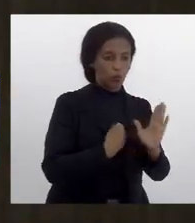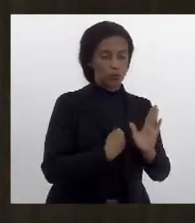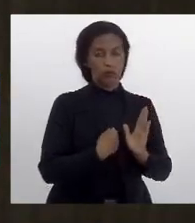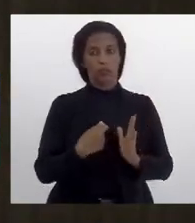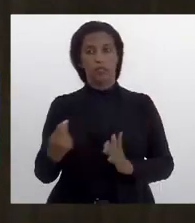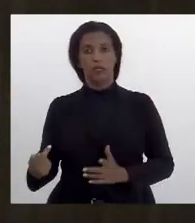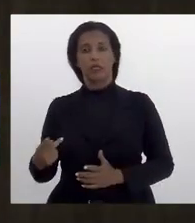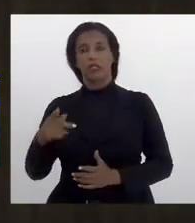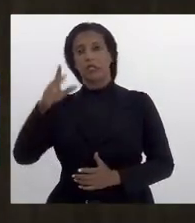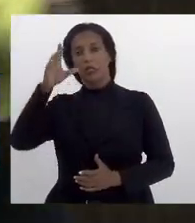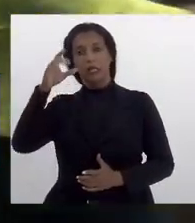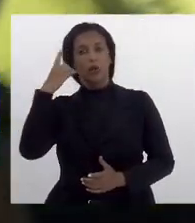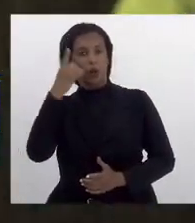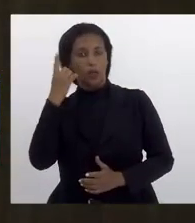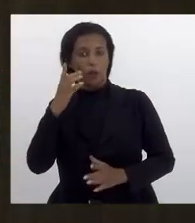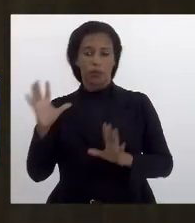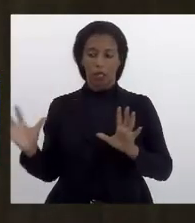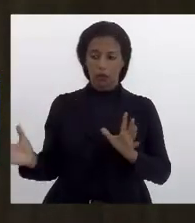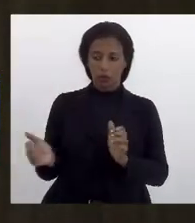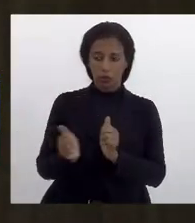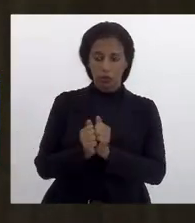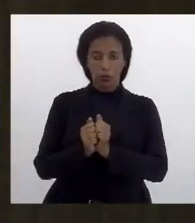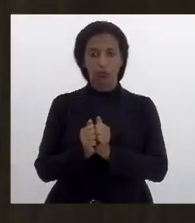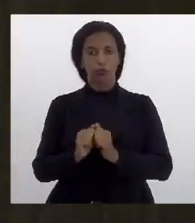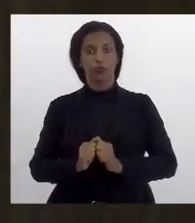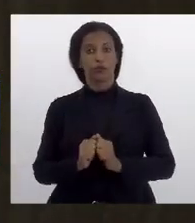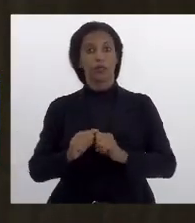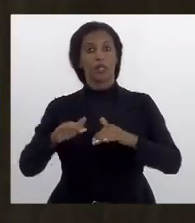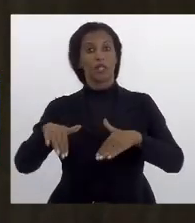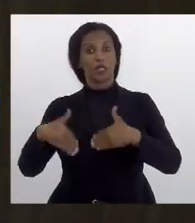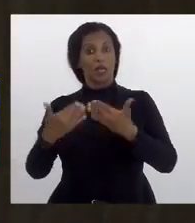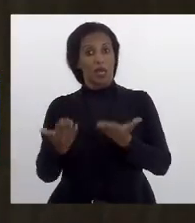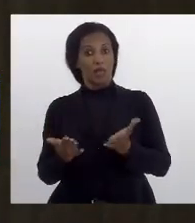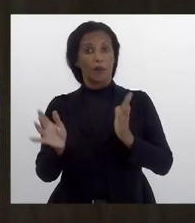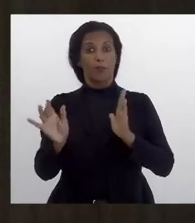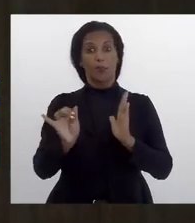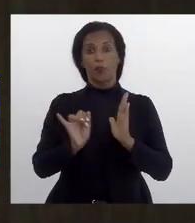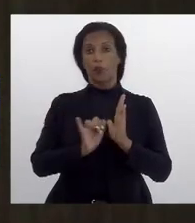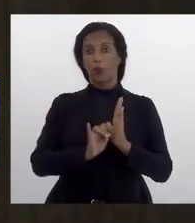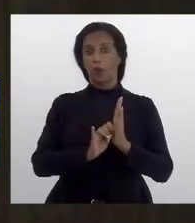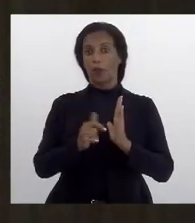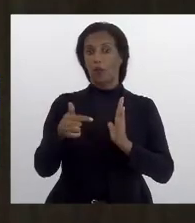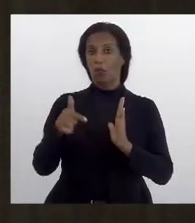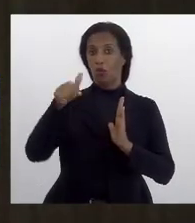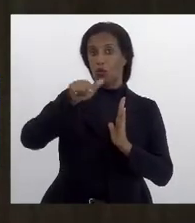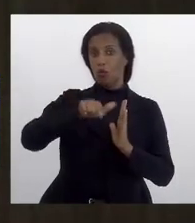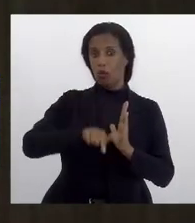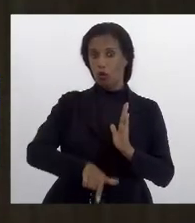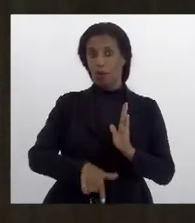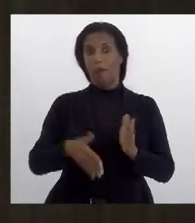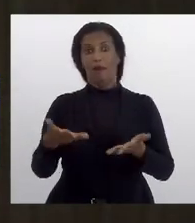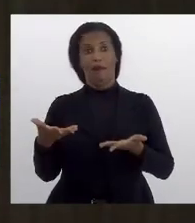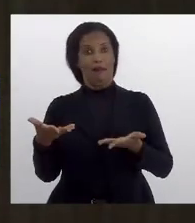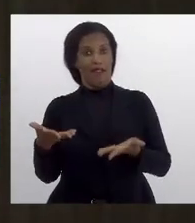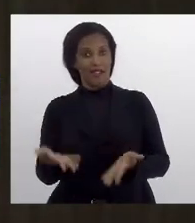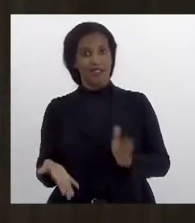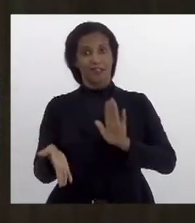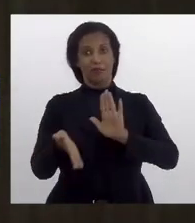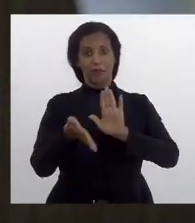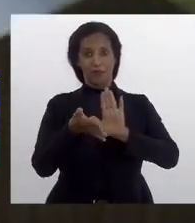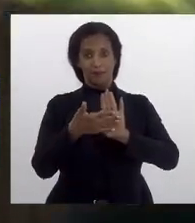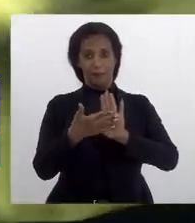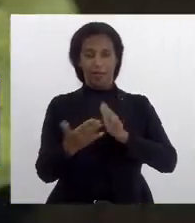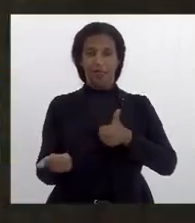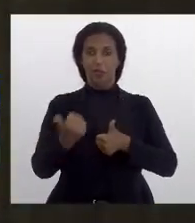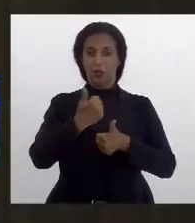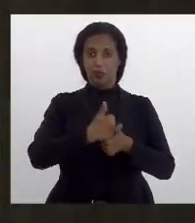Tiaju e as demais e aí uma vez republicado aí sim nós vamos emitir o parecer sobre